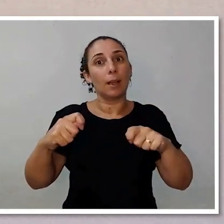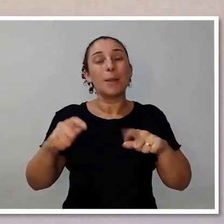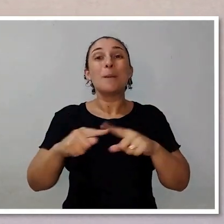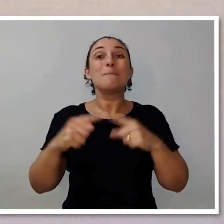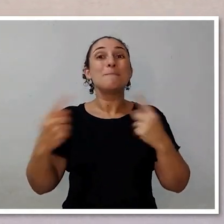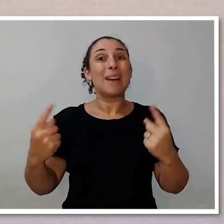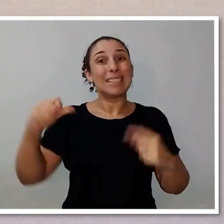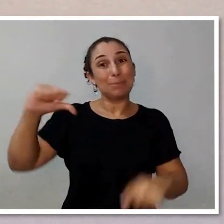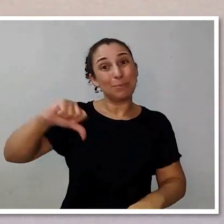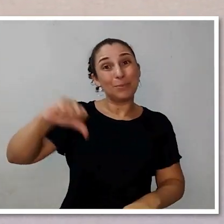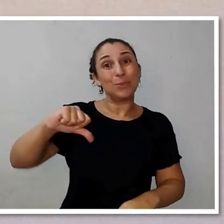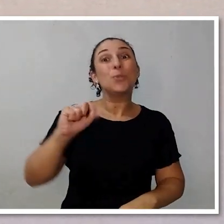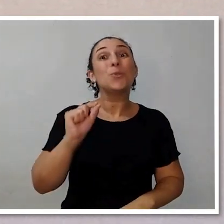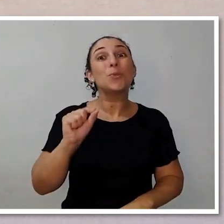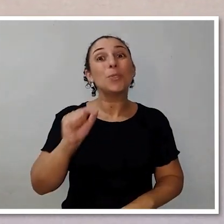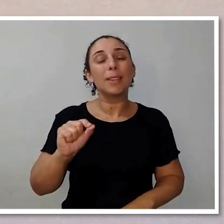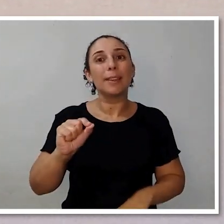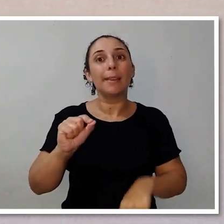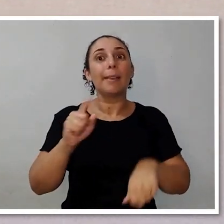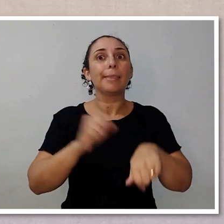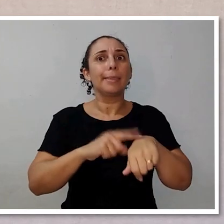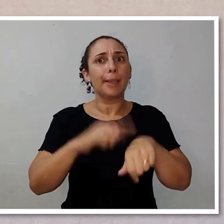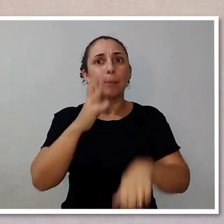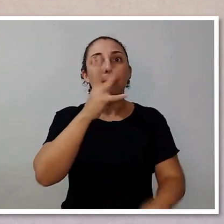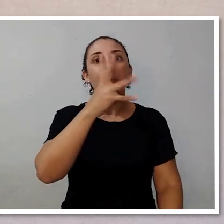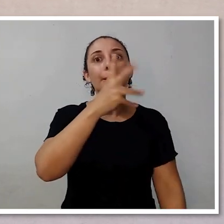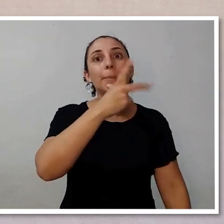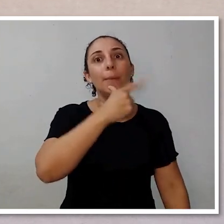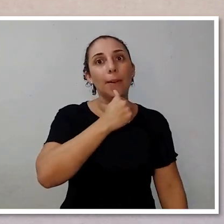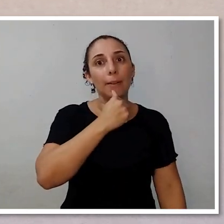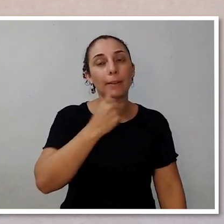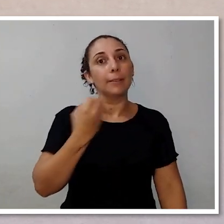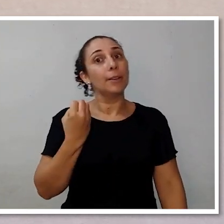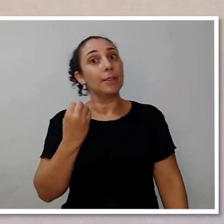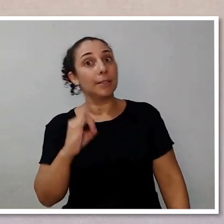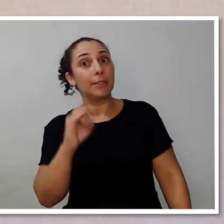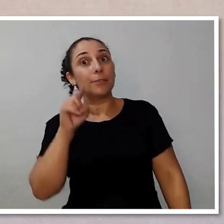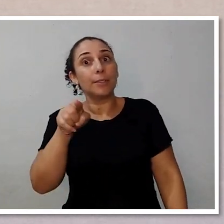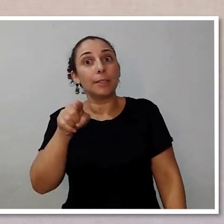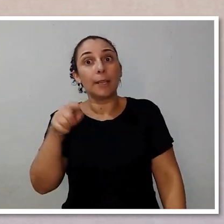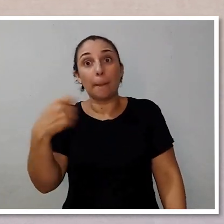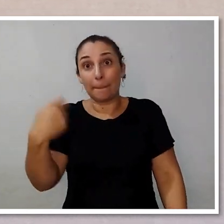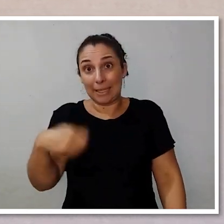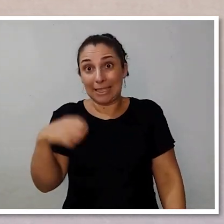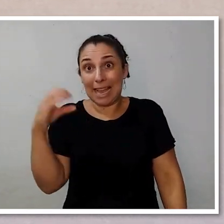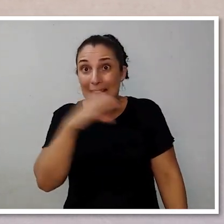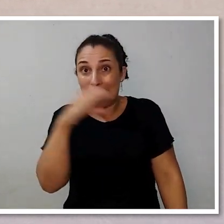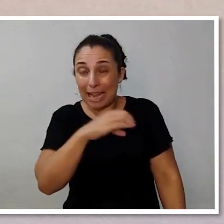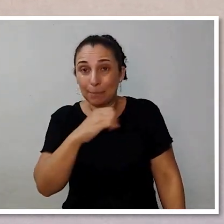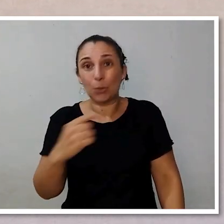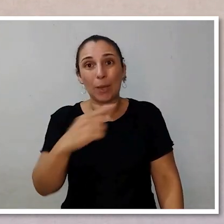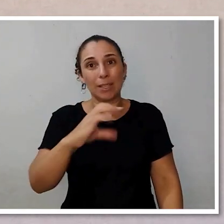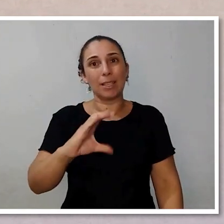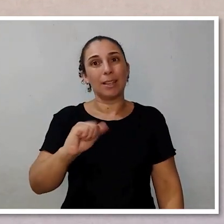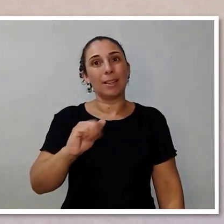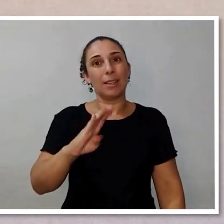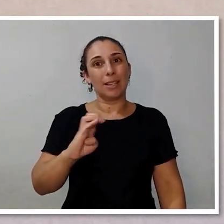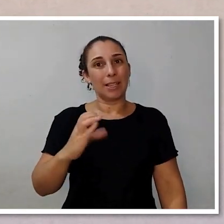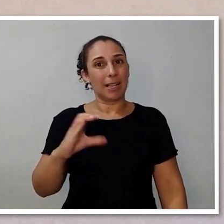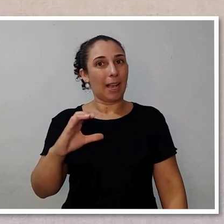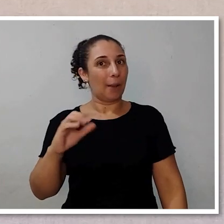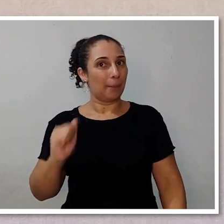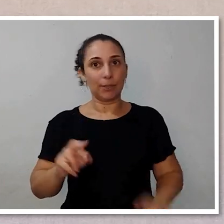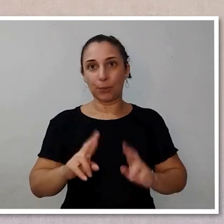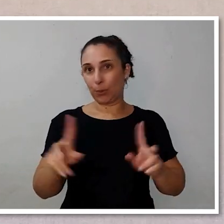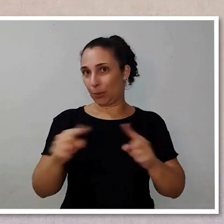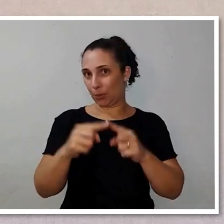E a desvantagem é que você leva tempo para fazer isso. Então, se o tempo para você é uma variável importante, é um tipo de cabeça